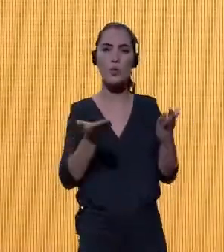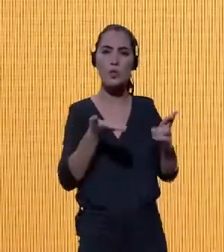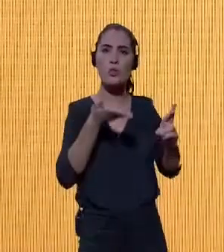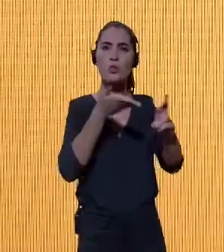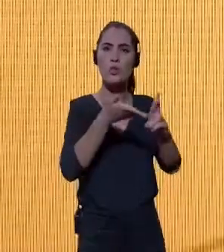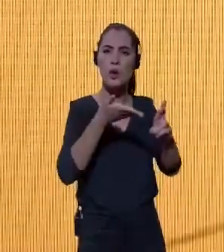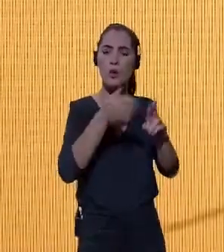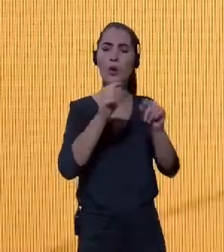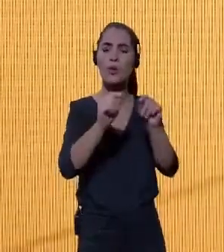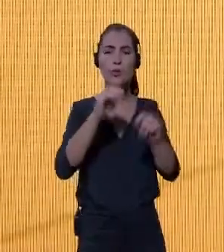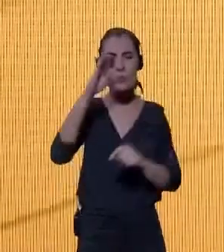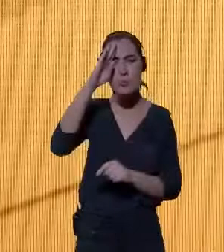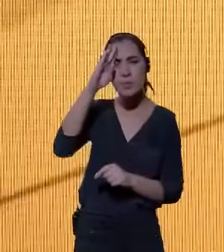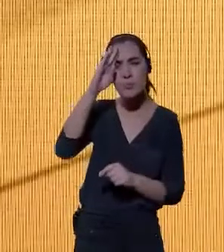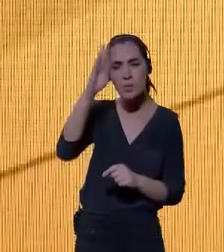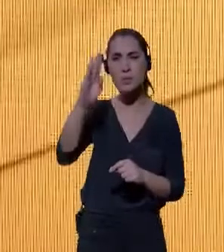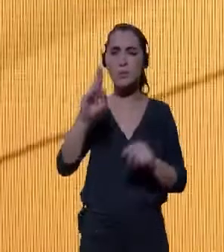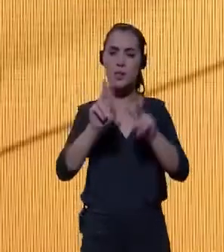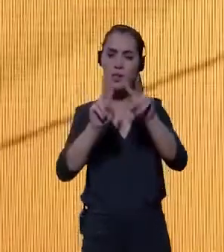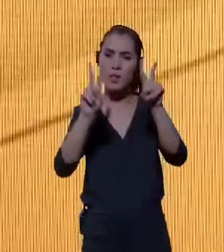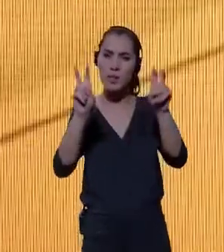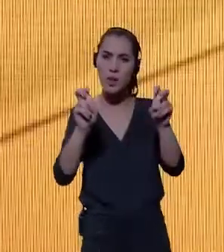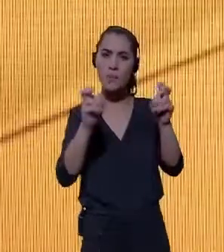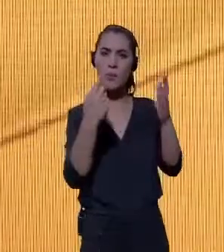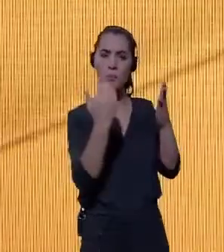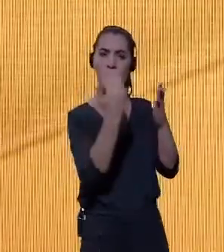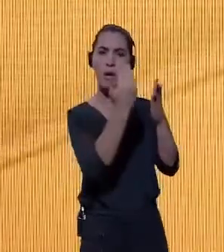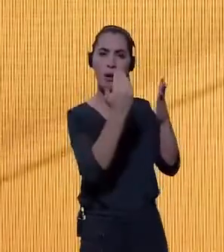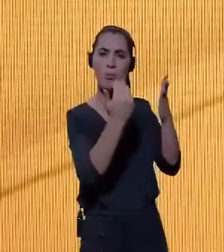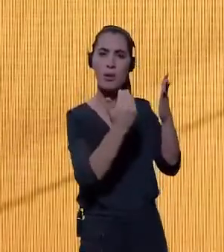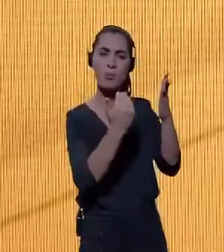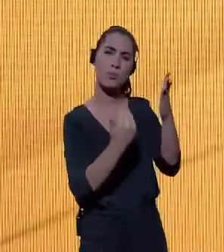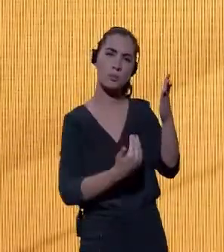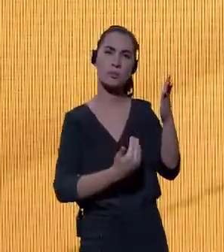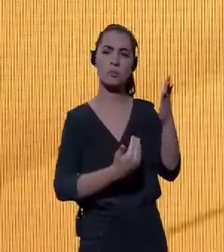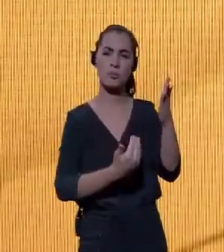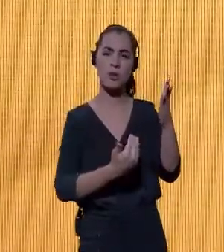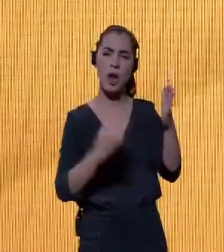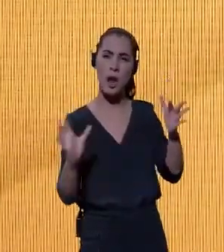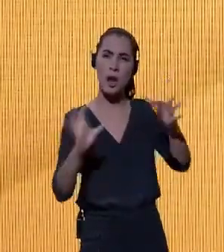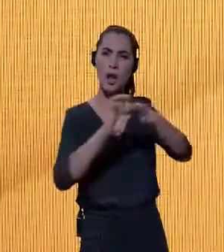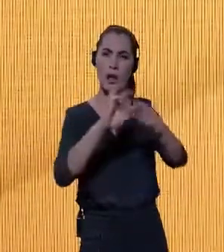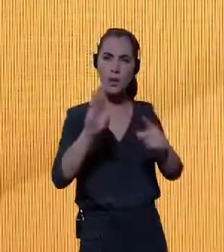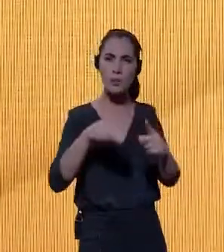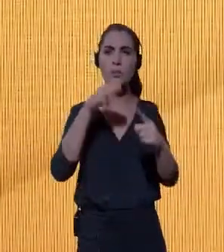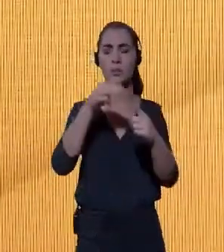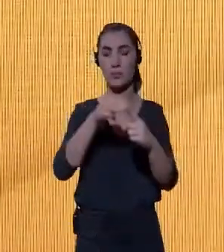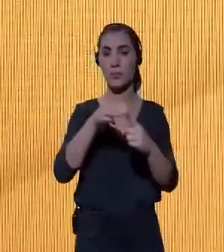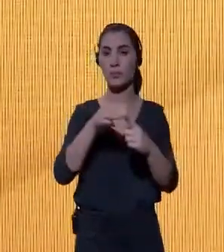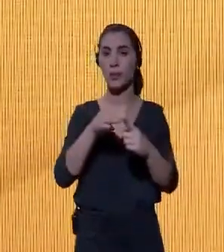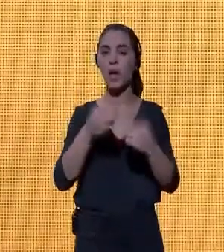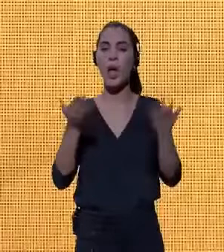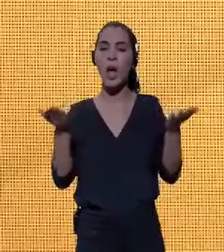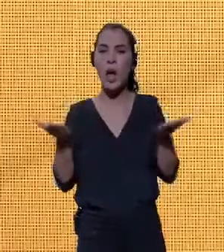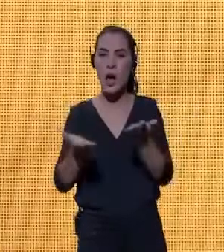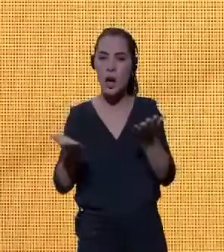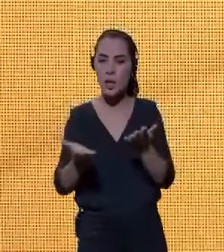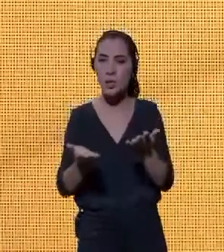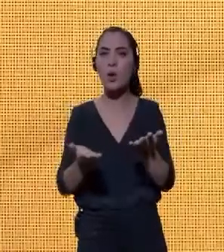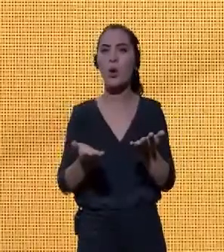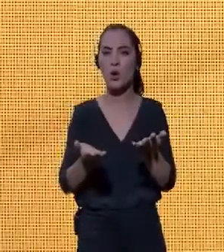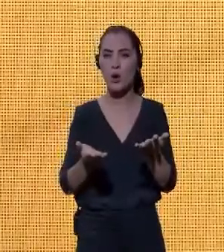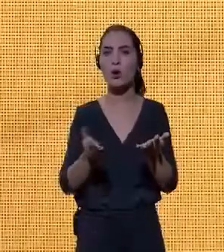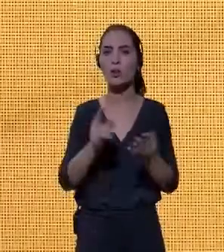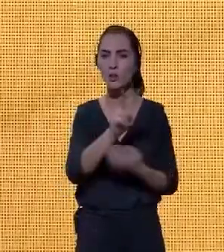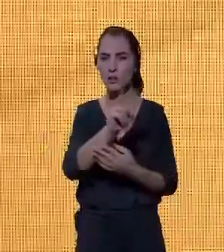do nosso Plano ABDE, no que tange as missões. Nós estamos aí na véspera de renovar o nosso ciclo